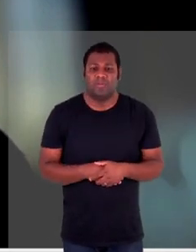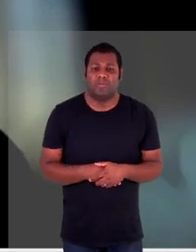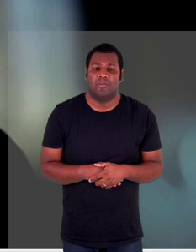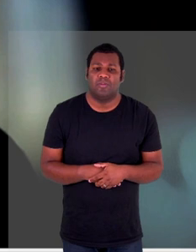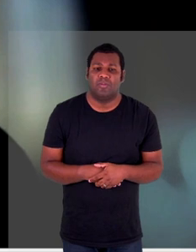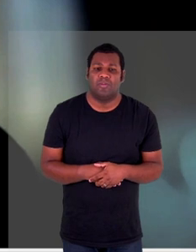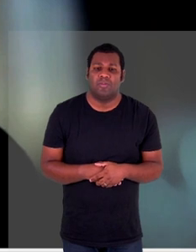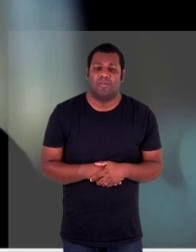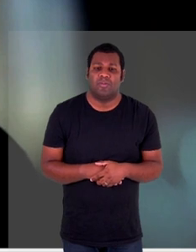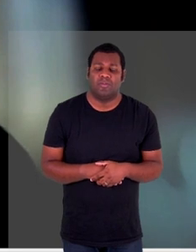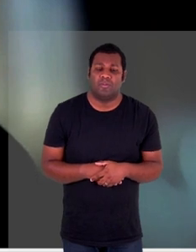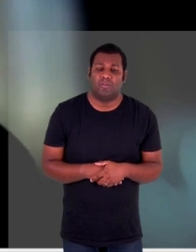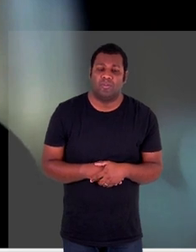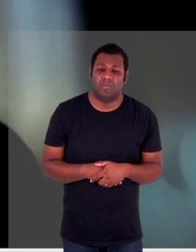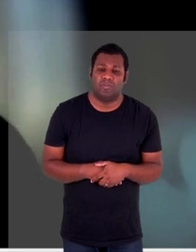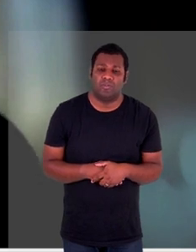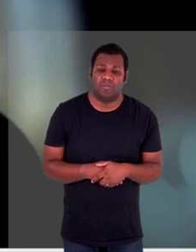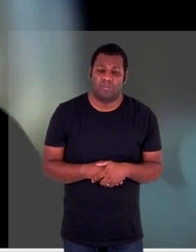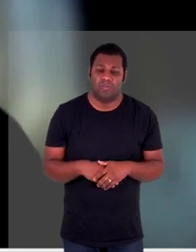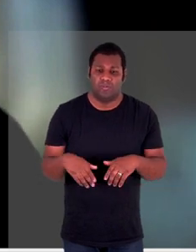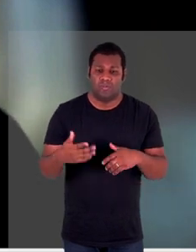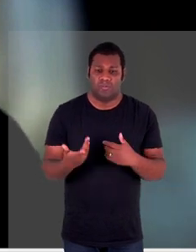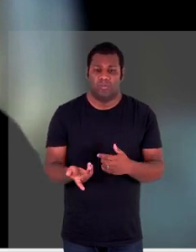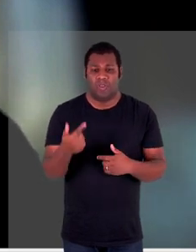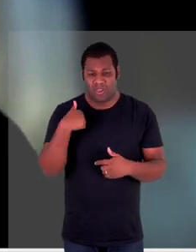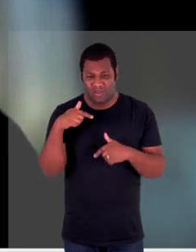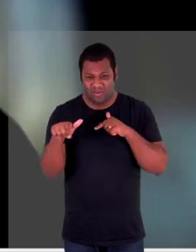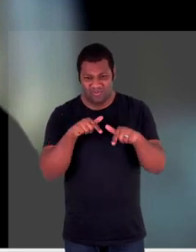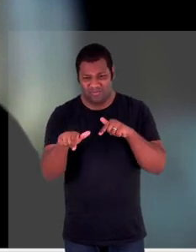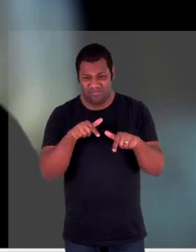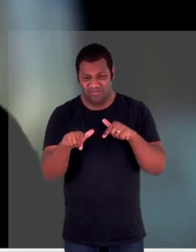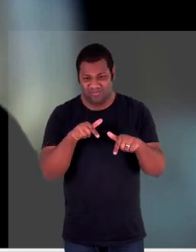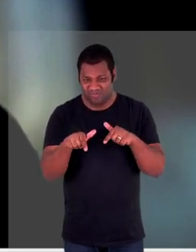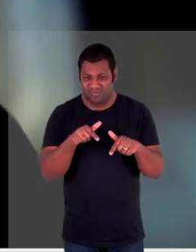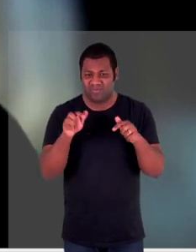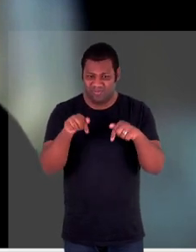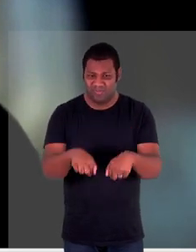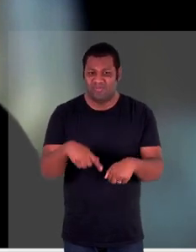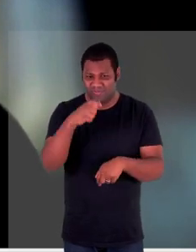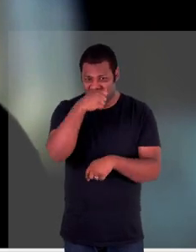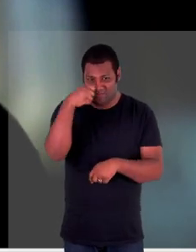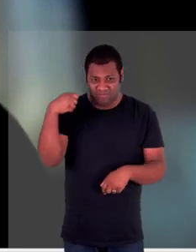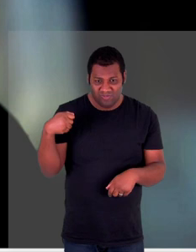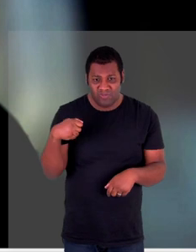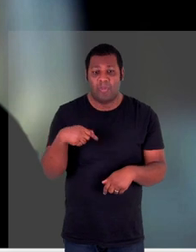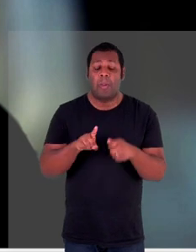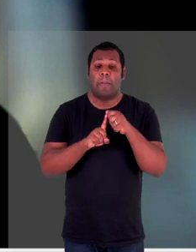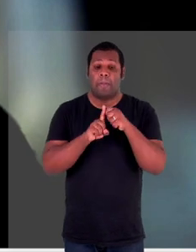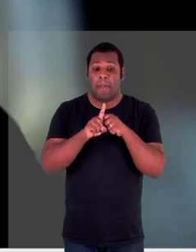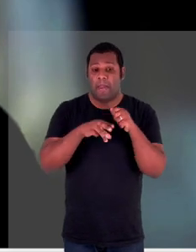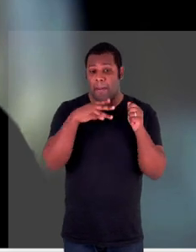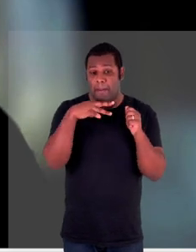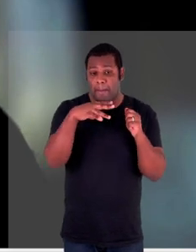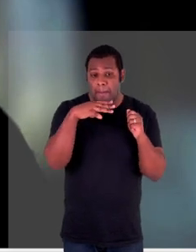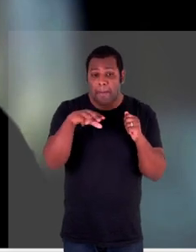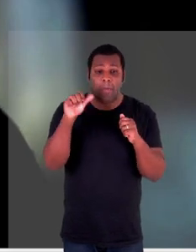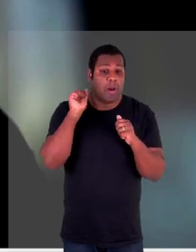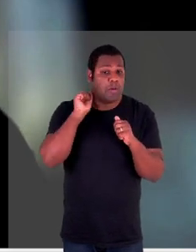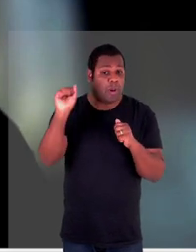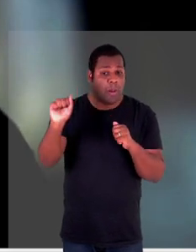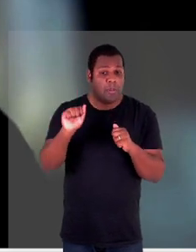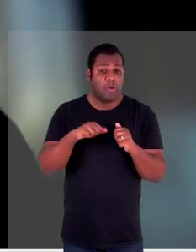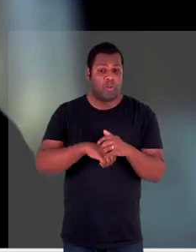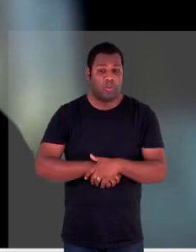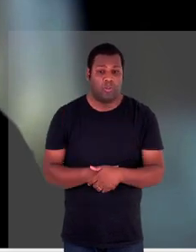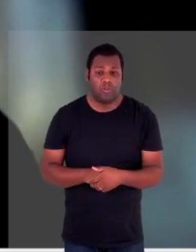direção a Kiev e hoje claro que eu trabalho totalmente no leste já mais ou menos em março e abril foi